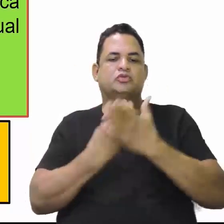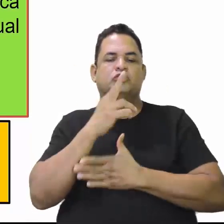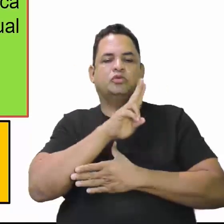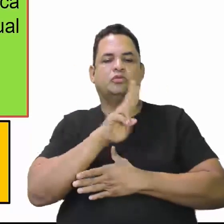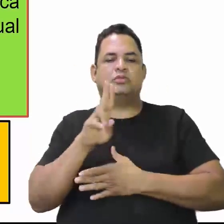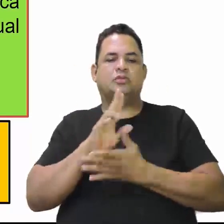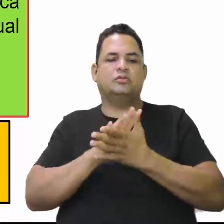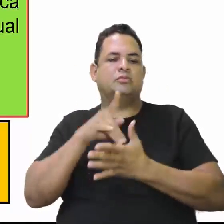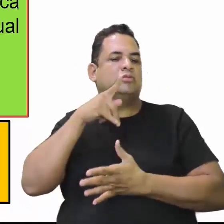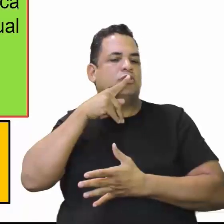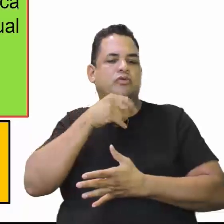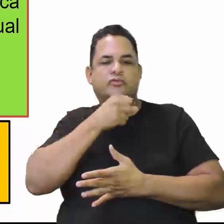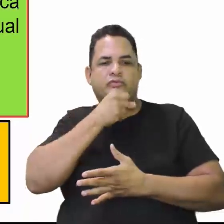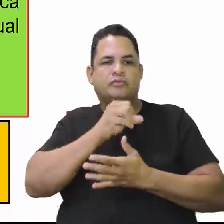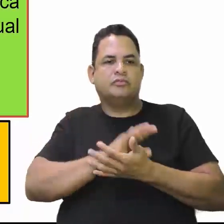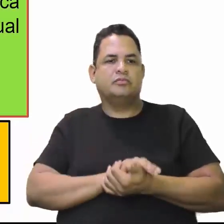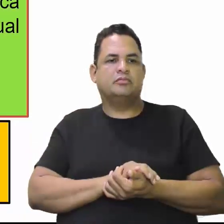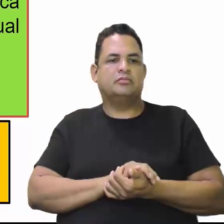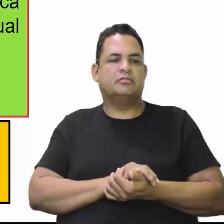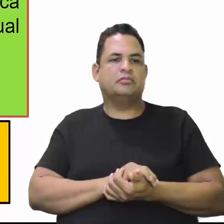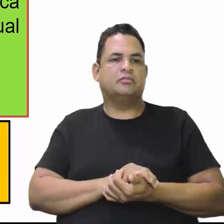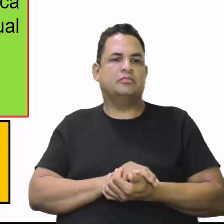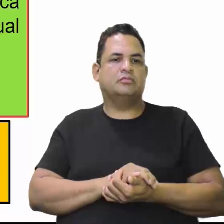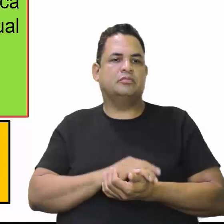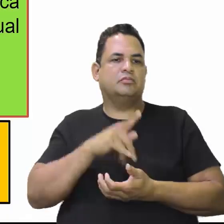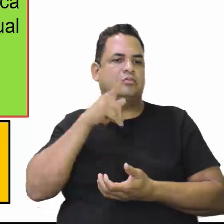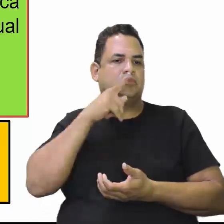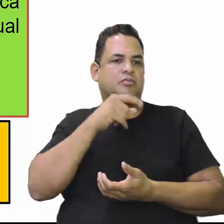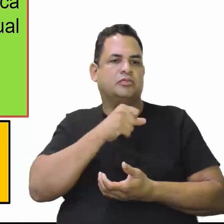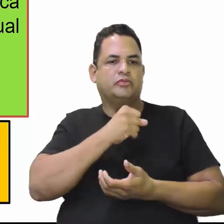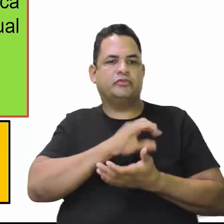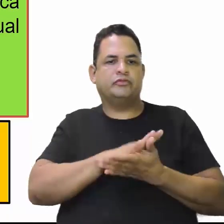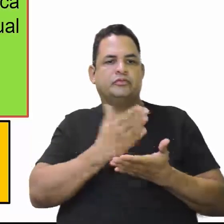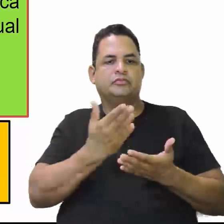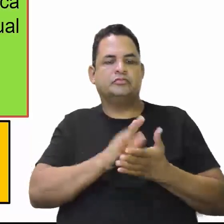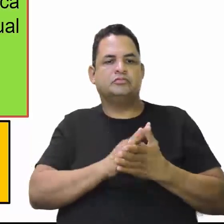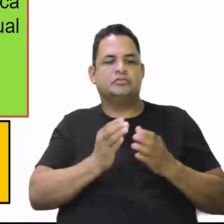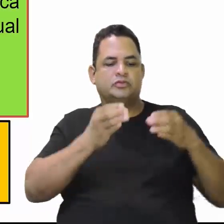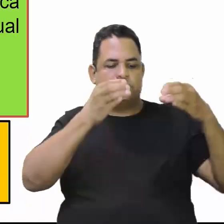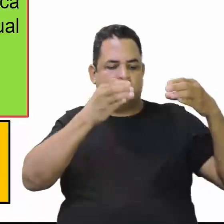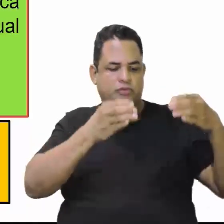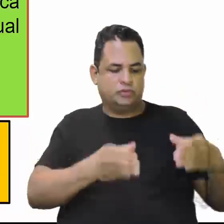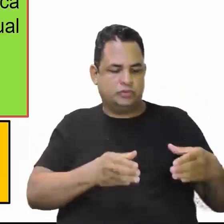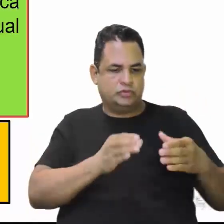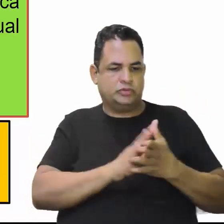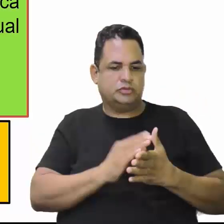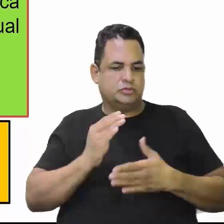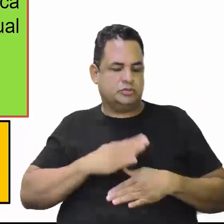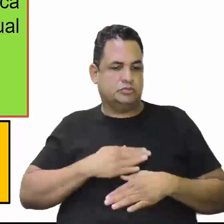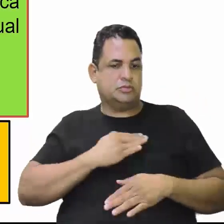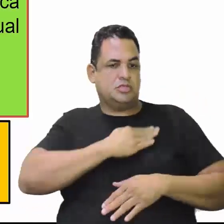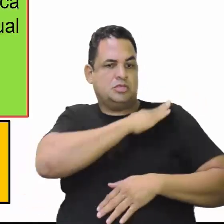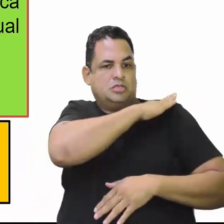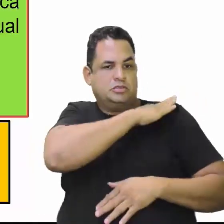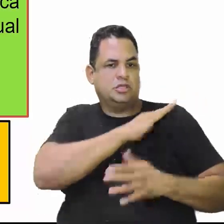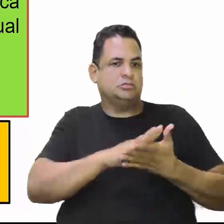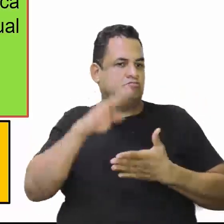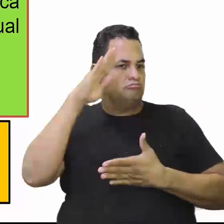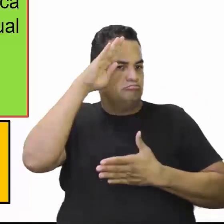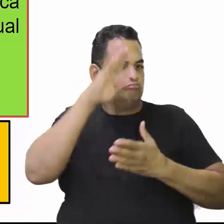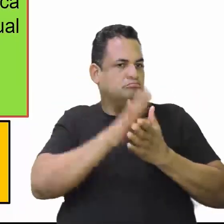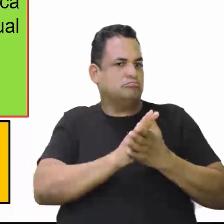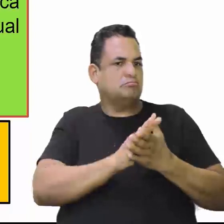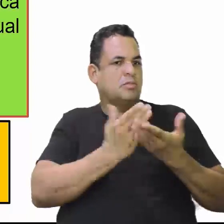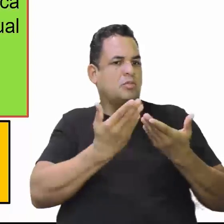Um é o Porto Velho, o antigo porto onde militares da Guarda Nacional estiveram para